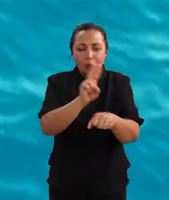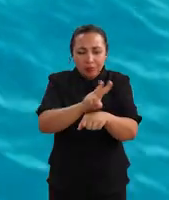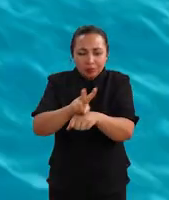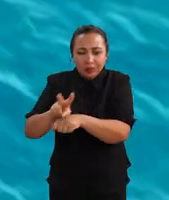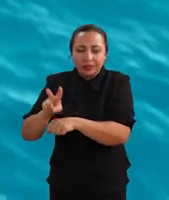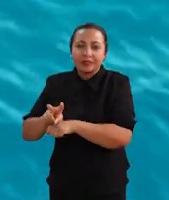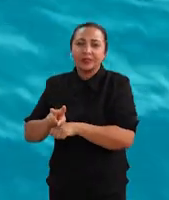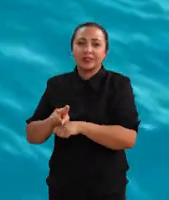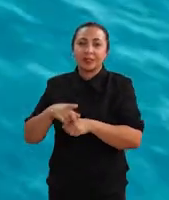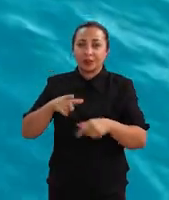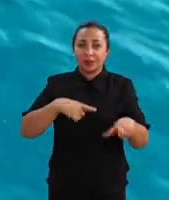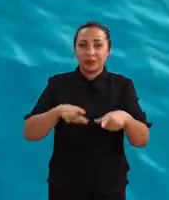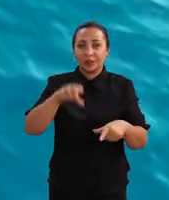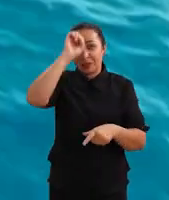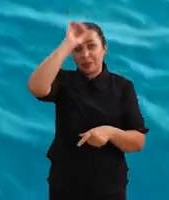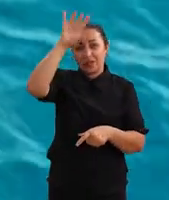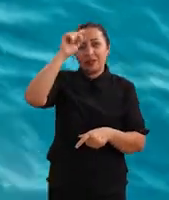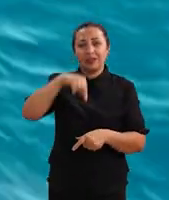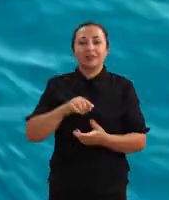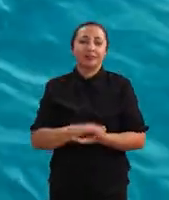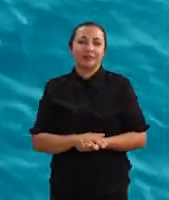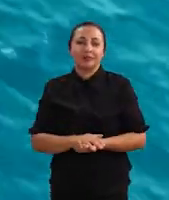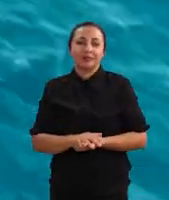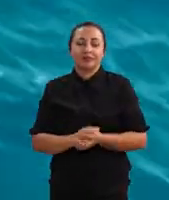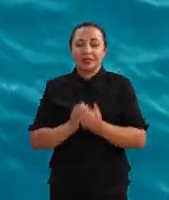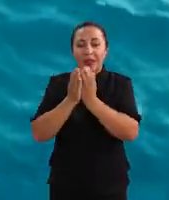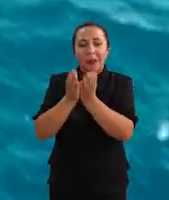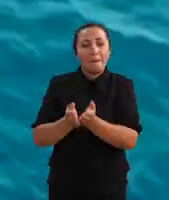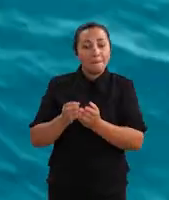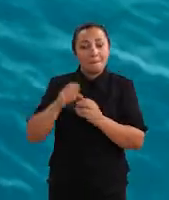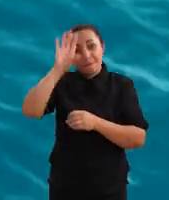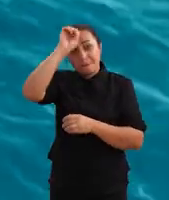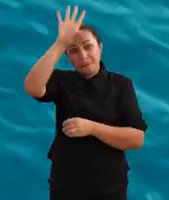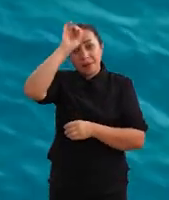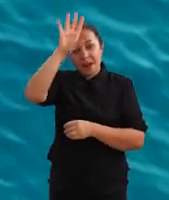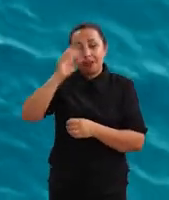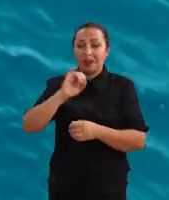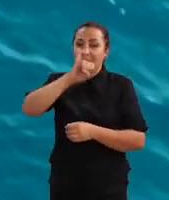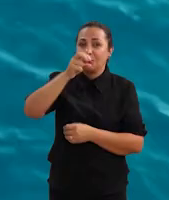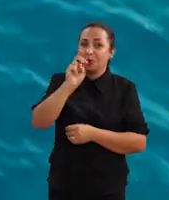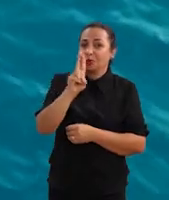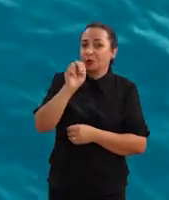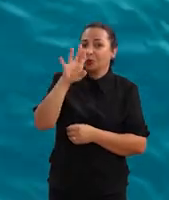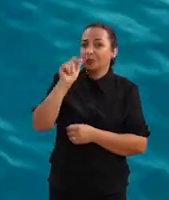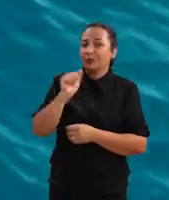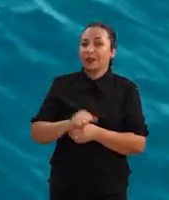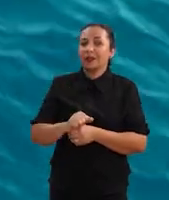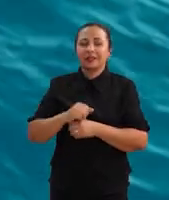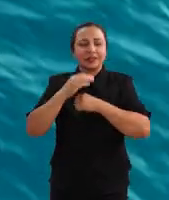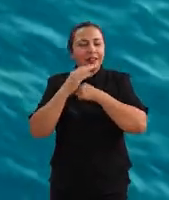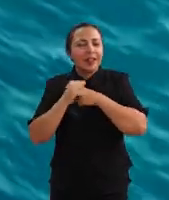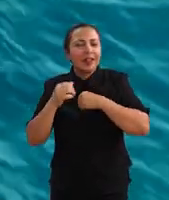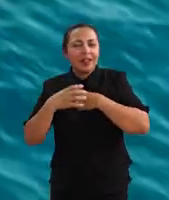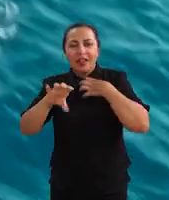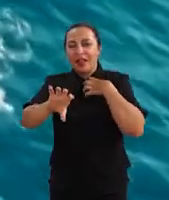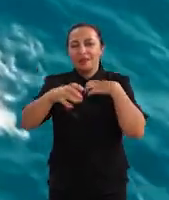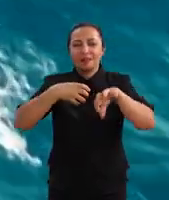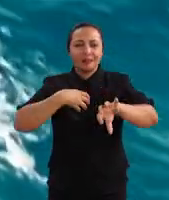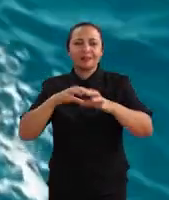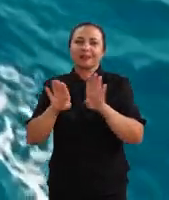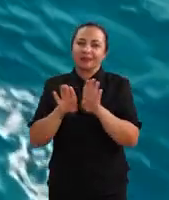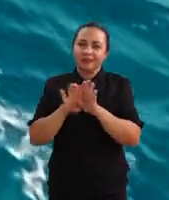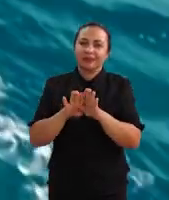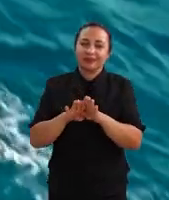da atividade do bicho aqui. A baleia jubate é, de fato, um bicho carismático. E aí, gente fala sobre os impactos